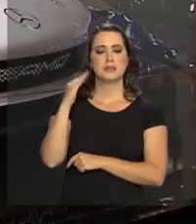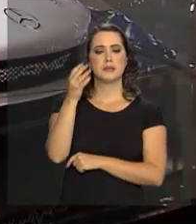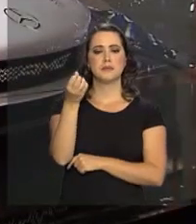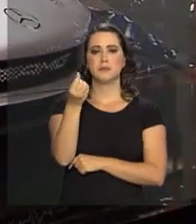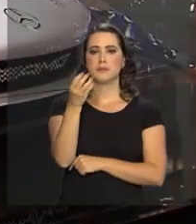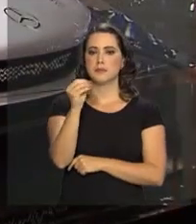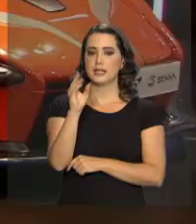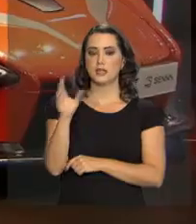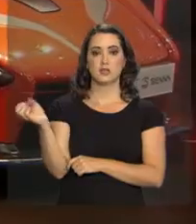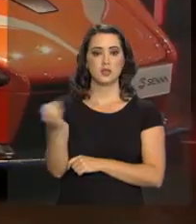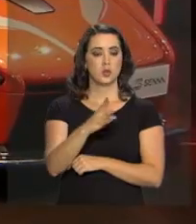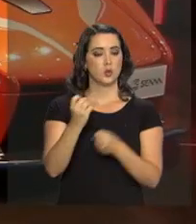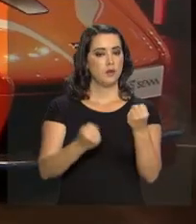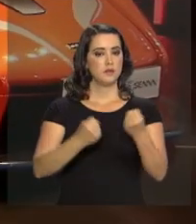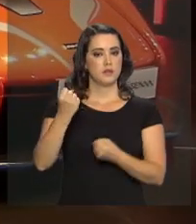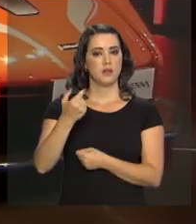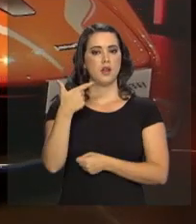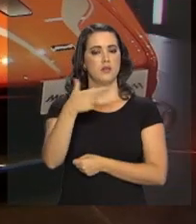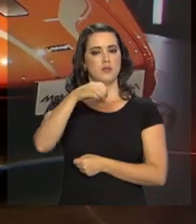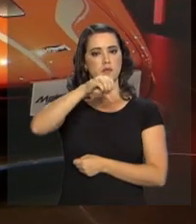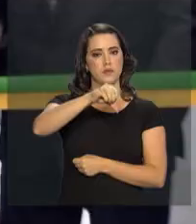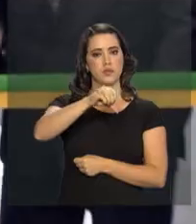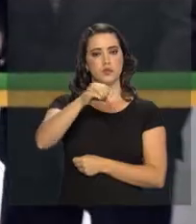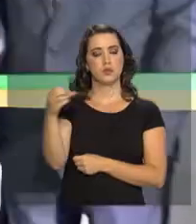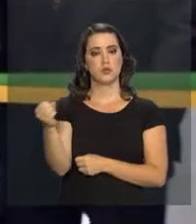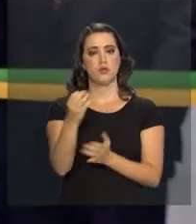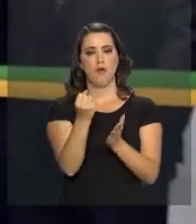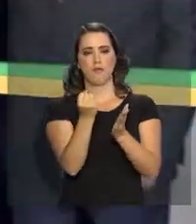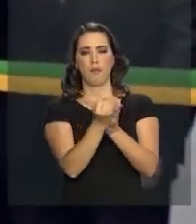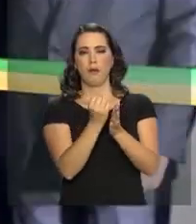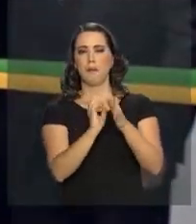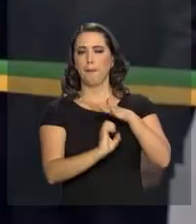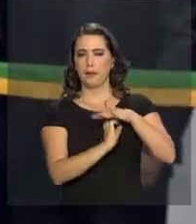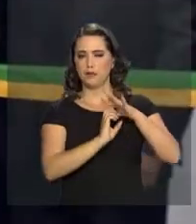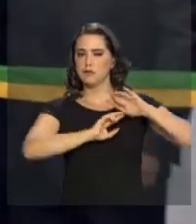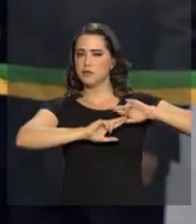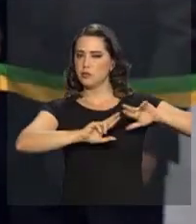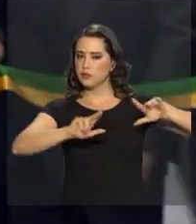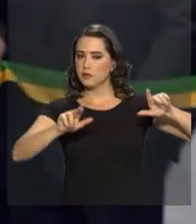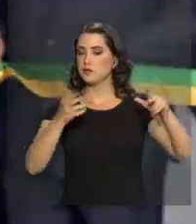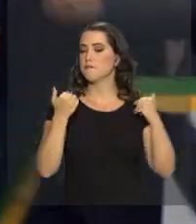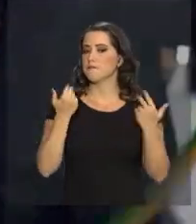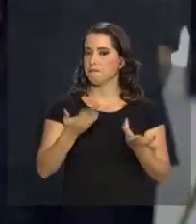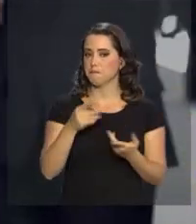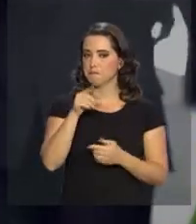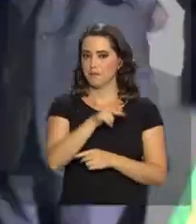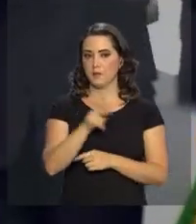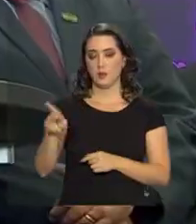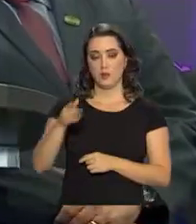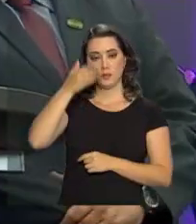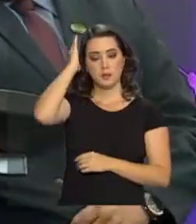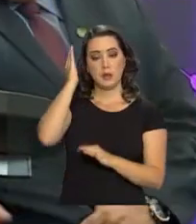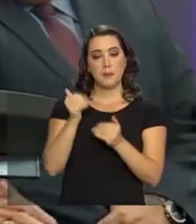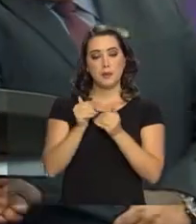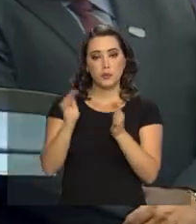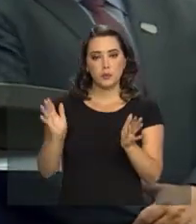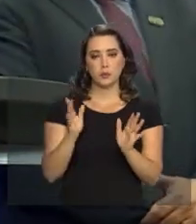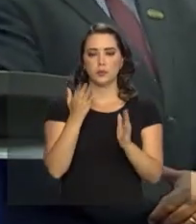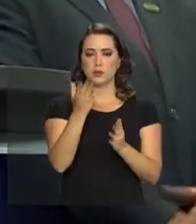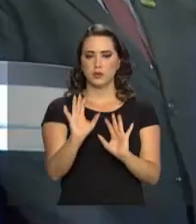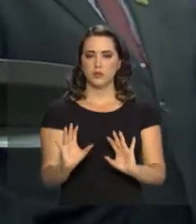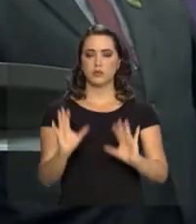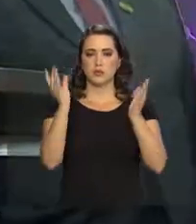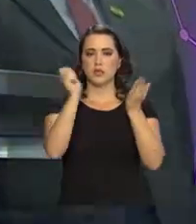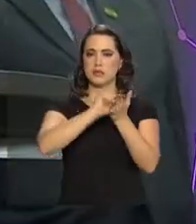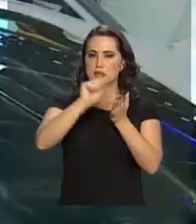60 lançamentos de 29 marcas. O presidente Michel Temer participou da abertura do Salão do Automóvel e durante a cerimônia